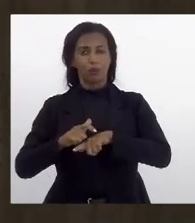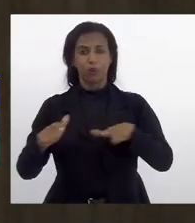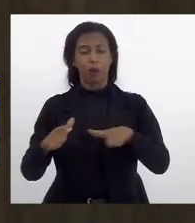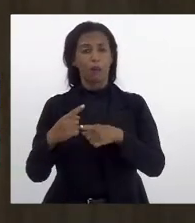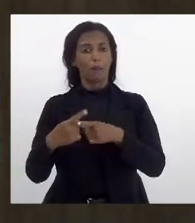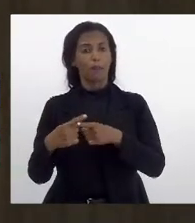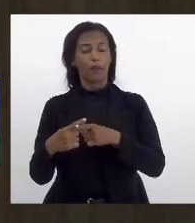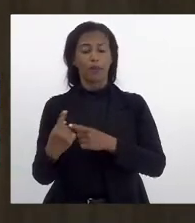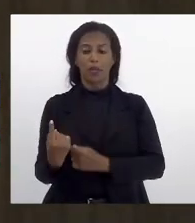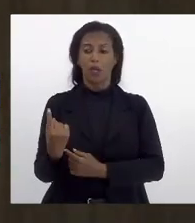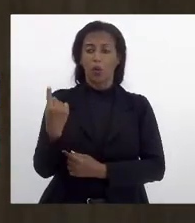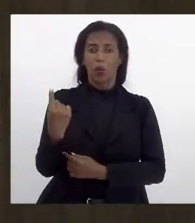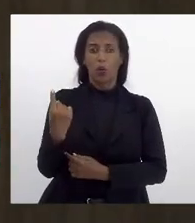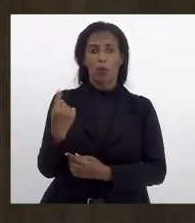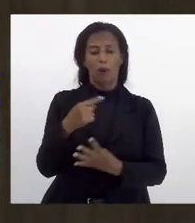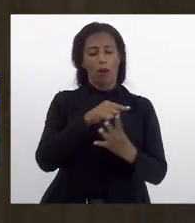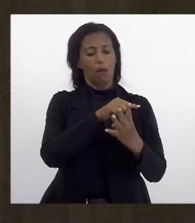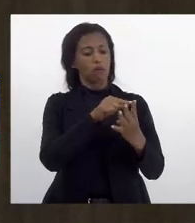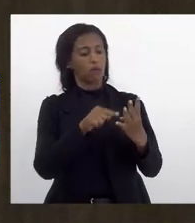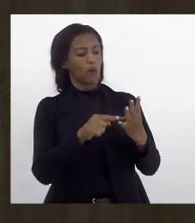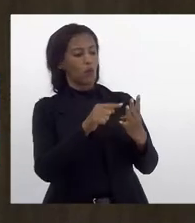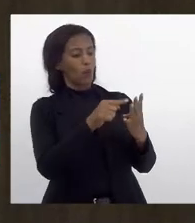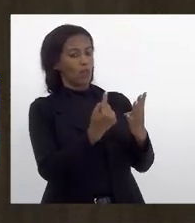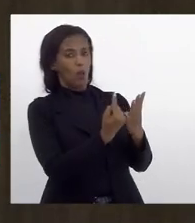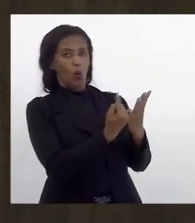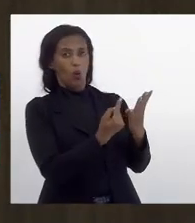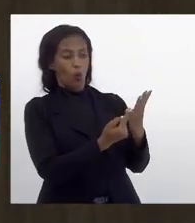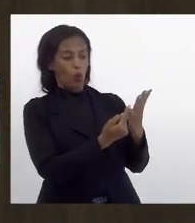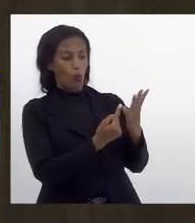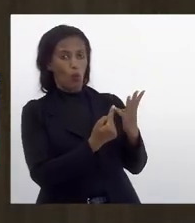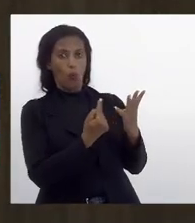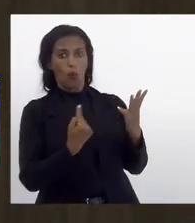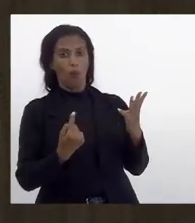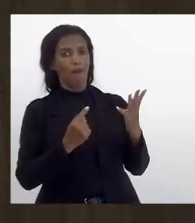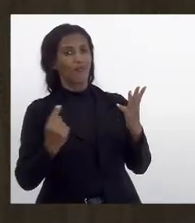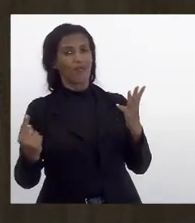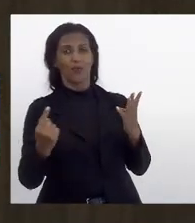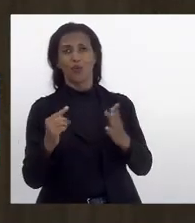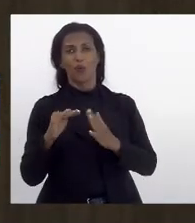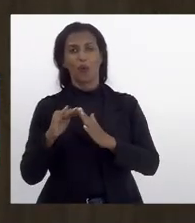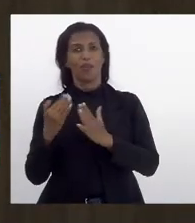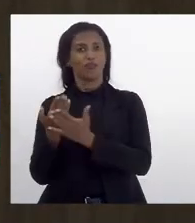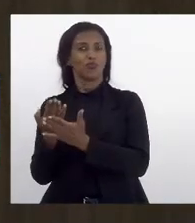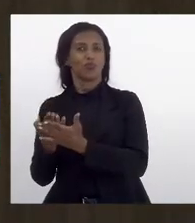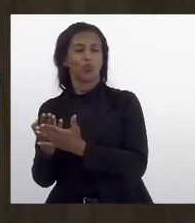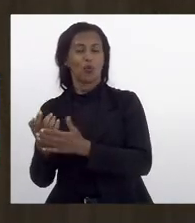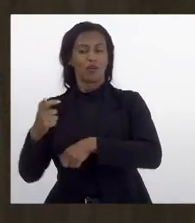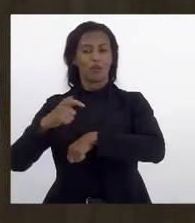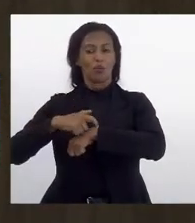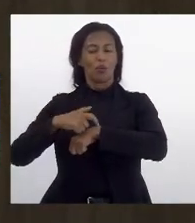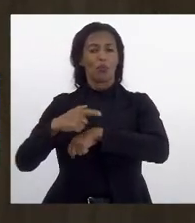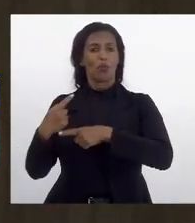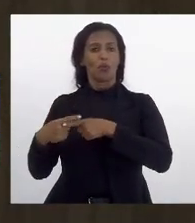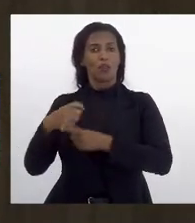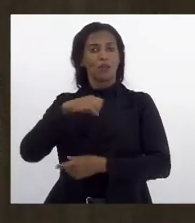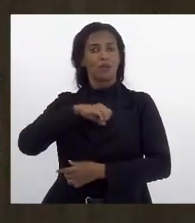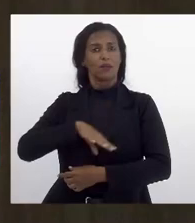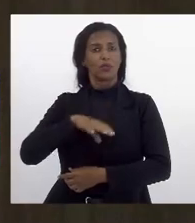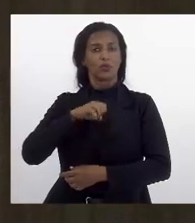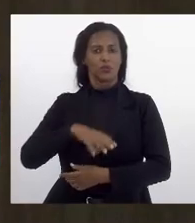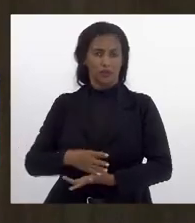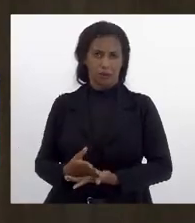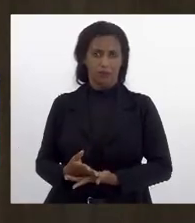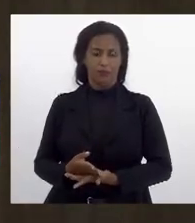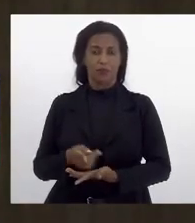porque uma a cada quatro meninas já deixou de frequentar aula em algum momento por conta da menstruação